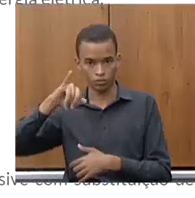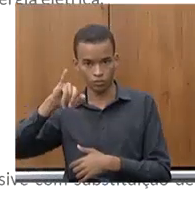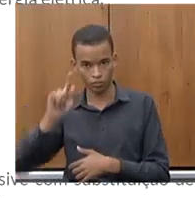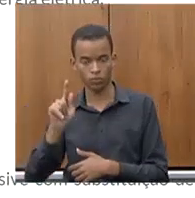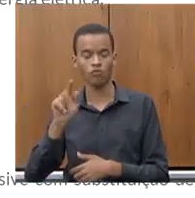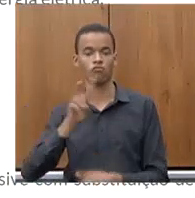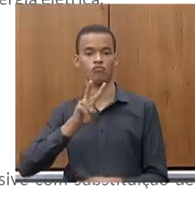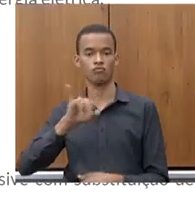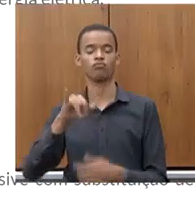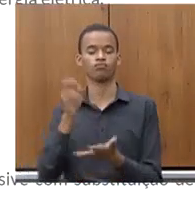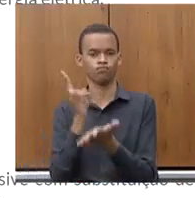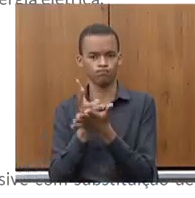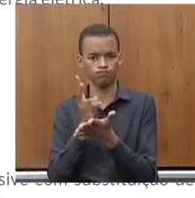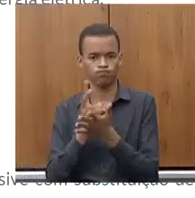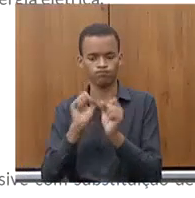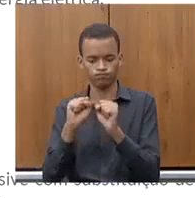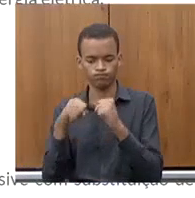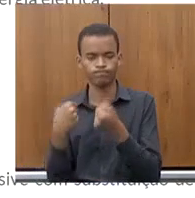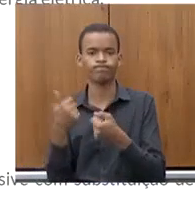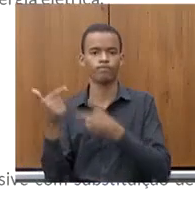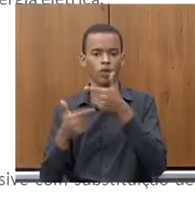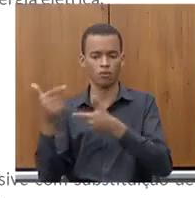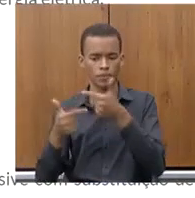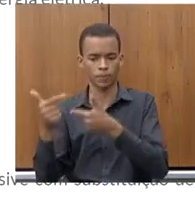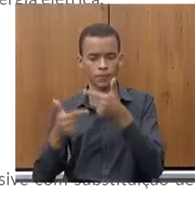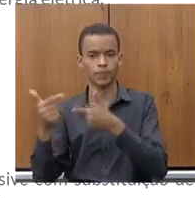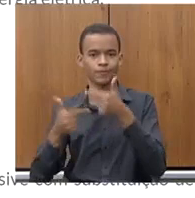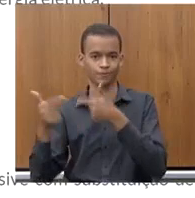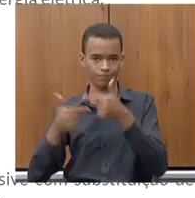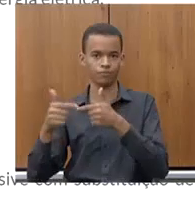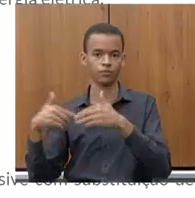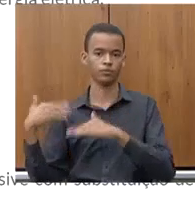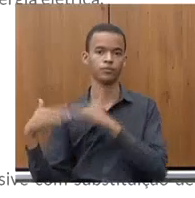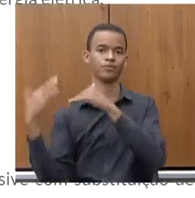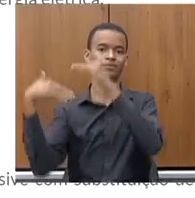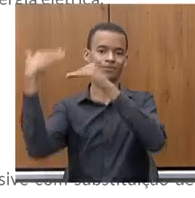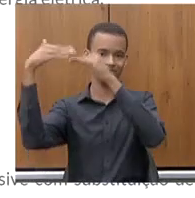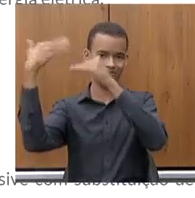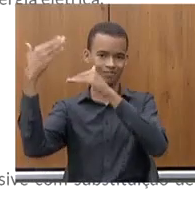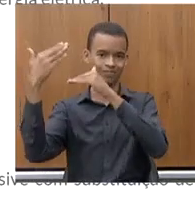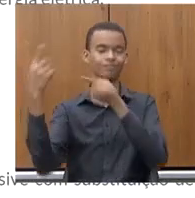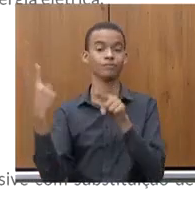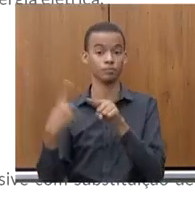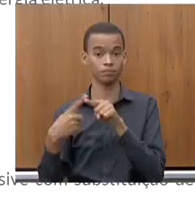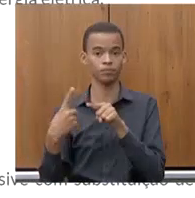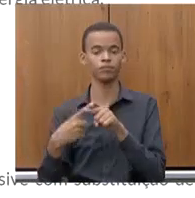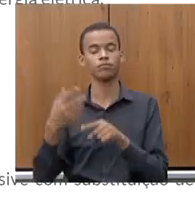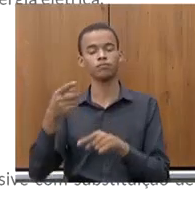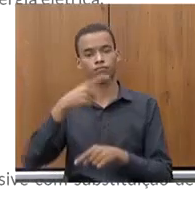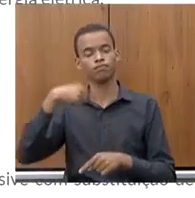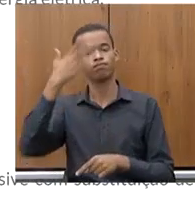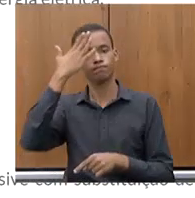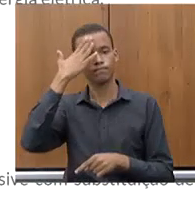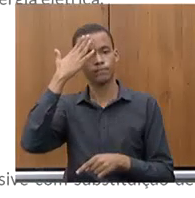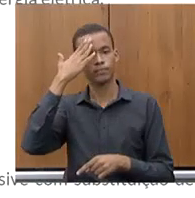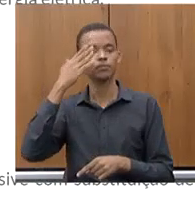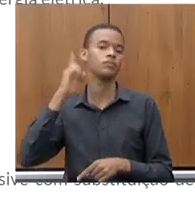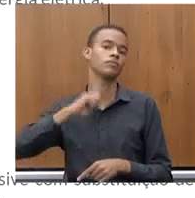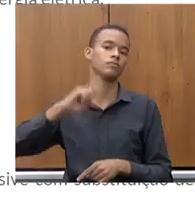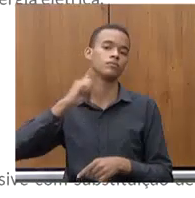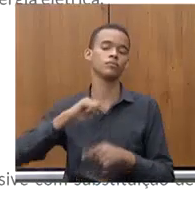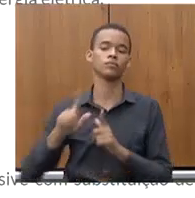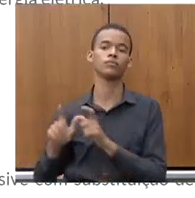400 subestações que quem roda o Estado, quem roda o interior, sabe a grande